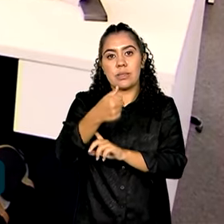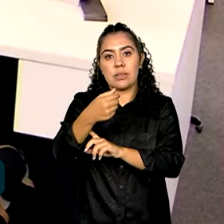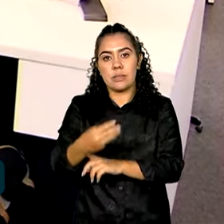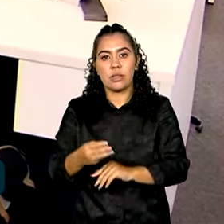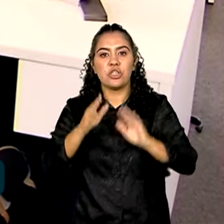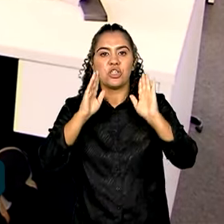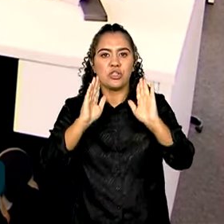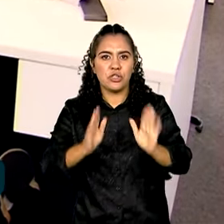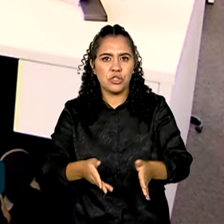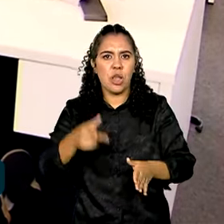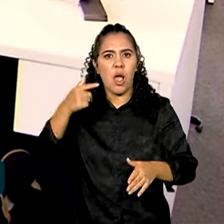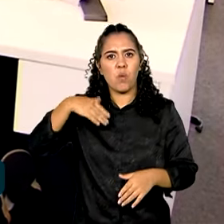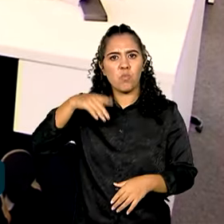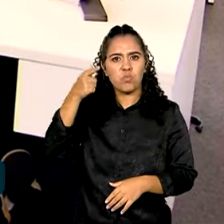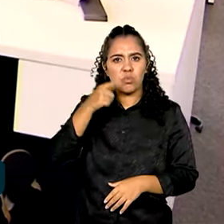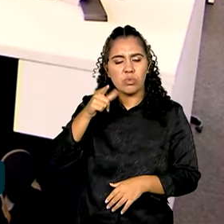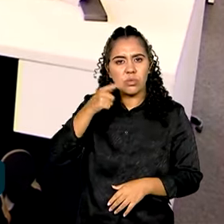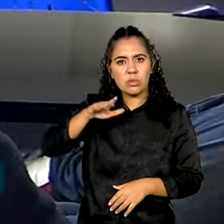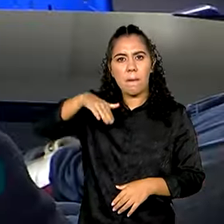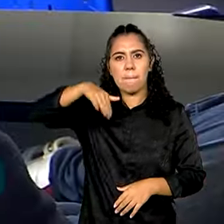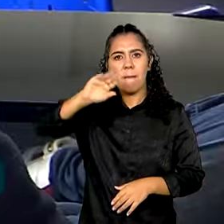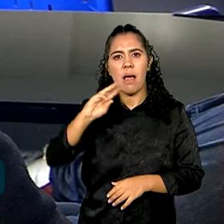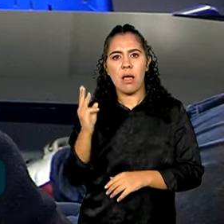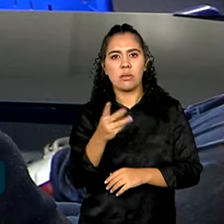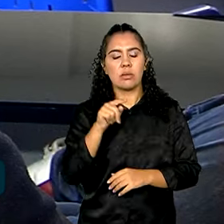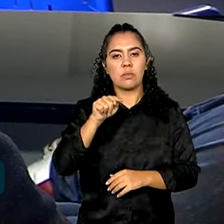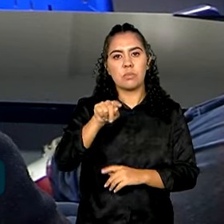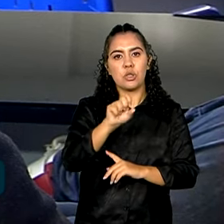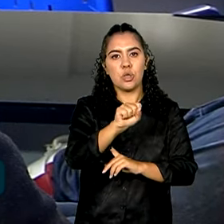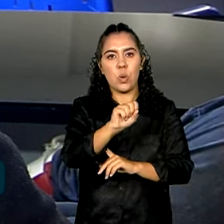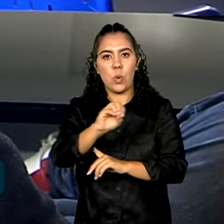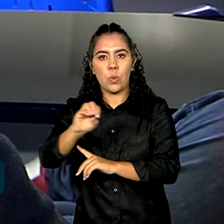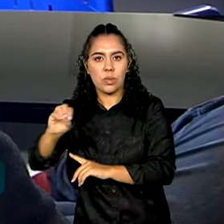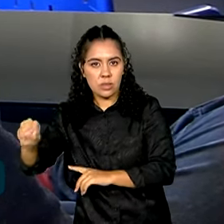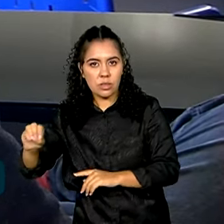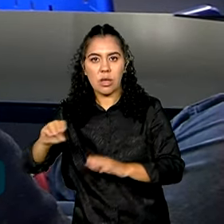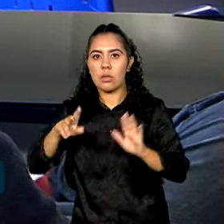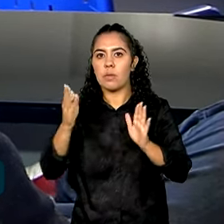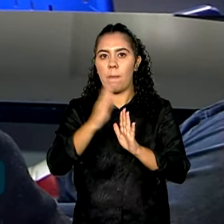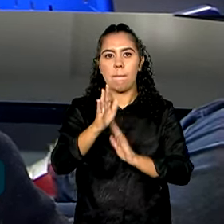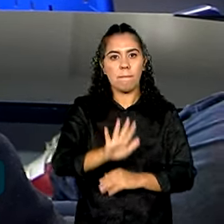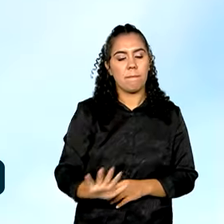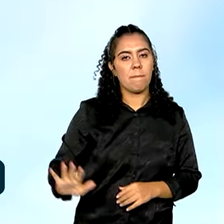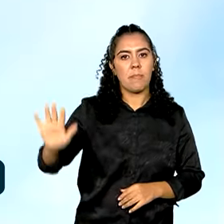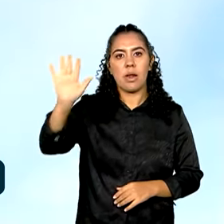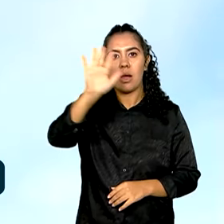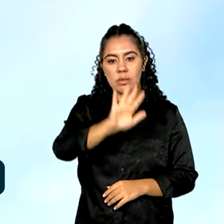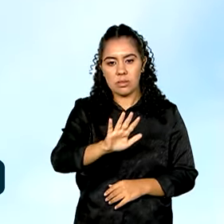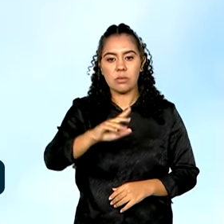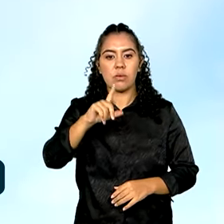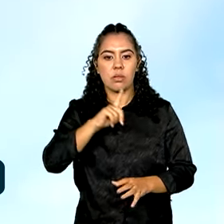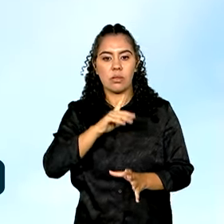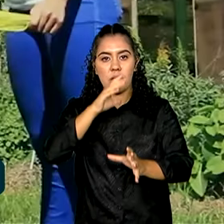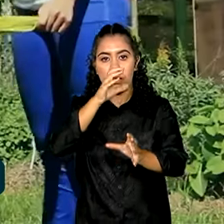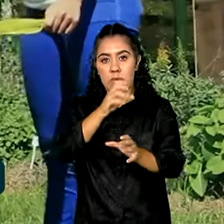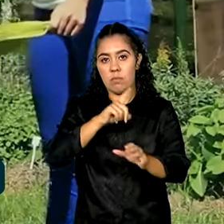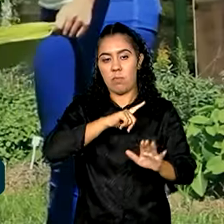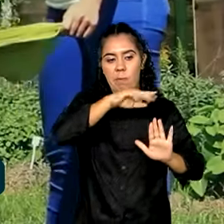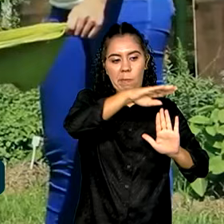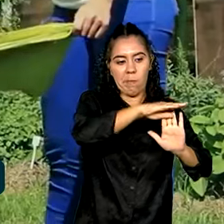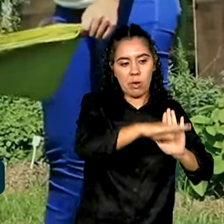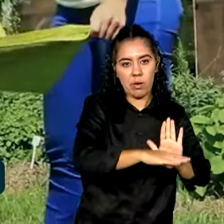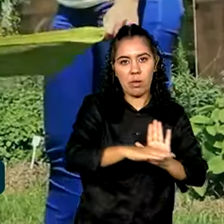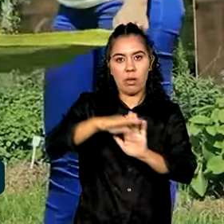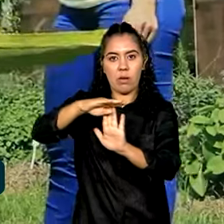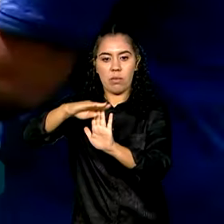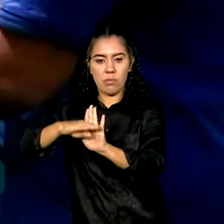aceleradas mais de 3.800 startups de todo o país, pelos dois programas, nos